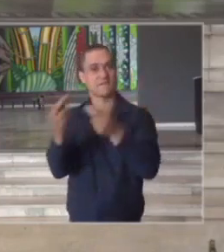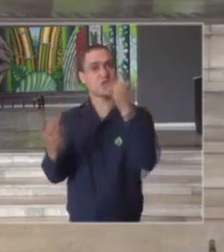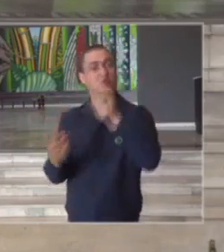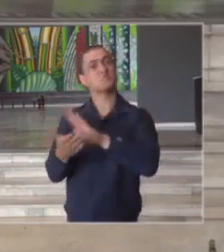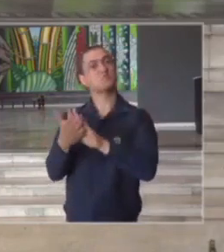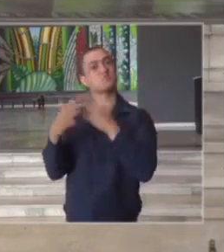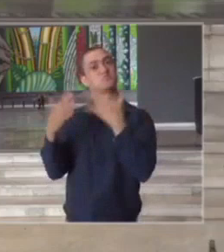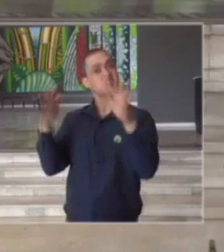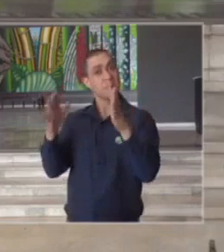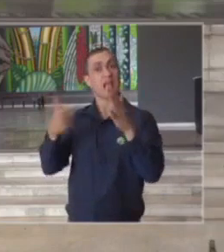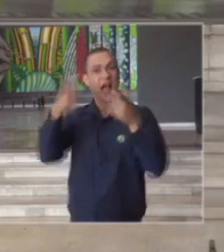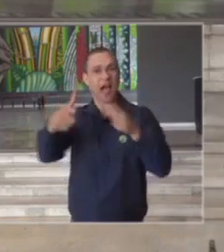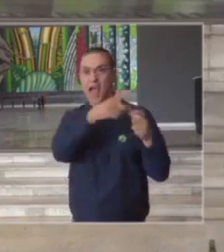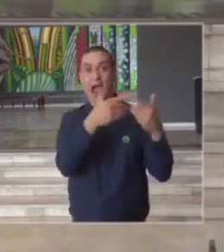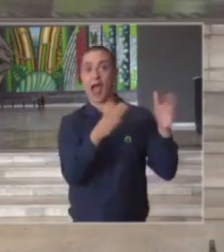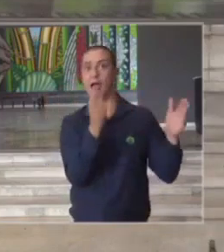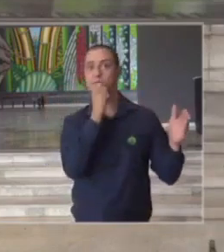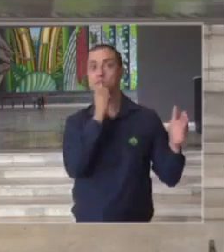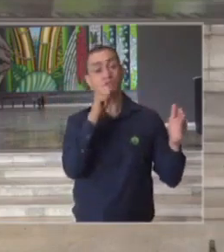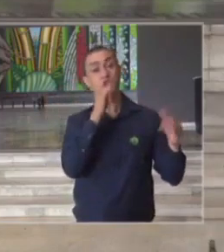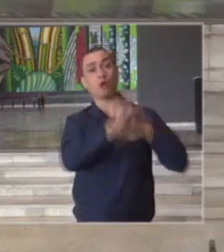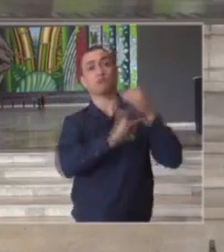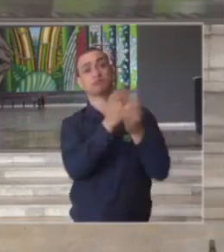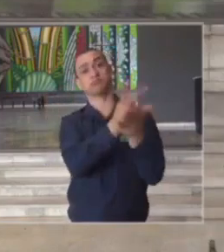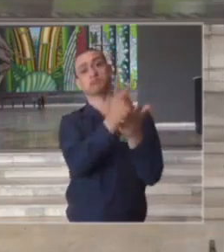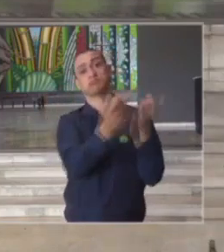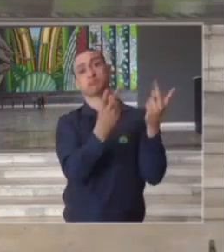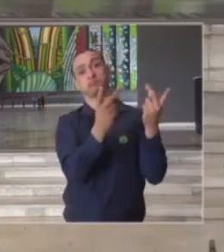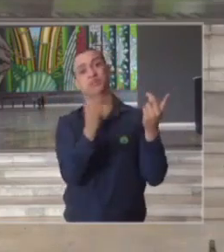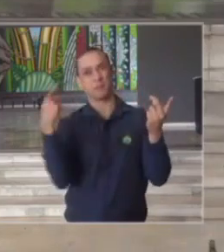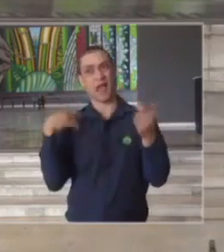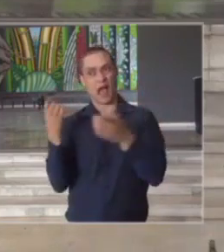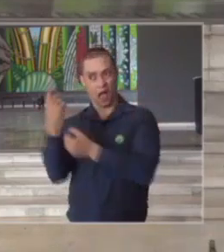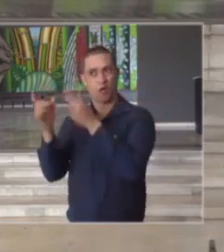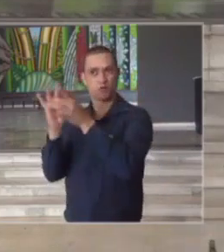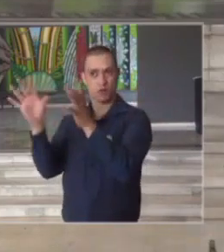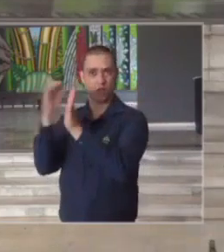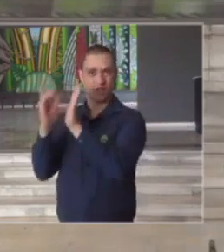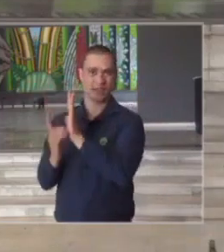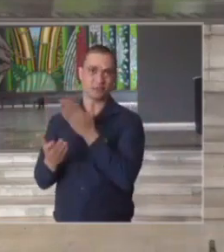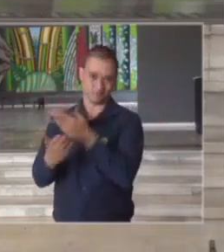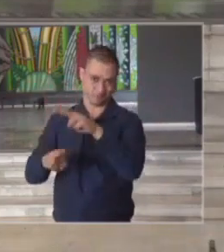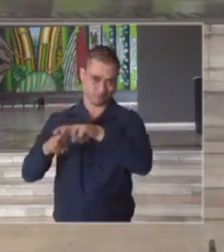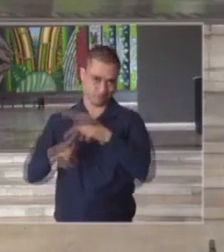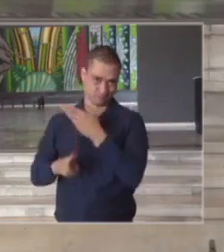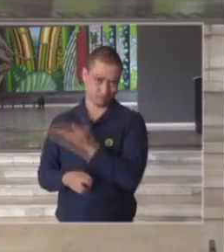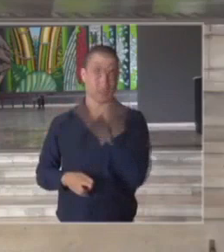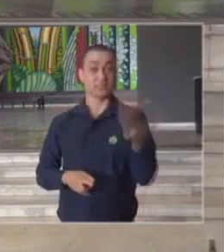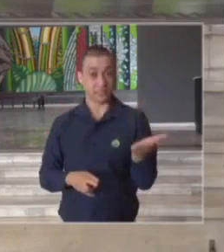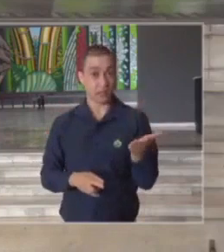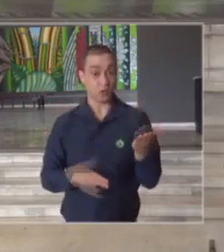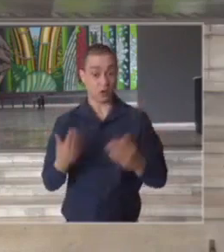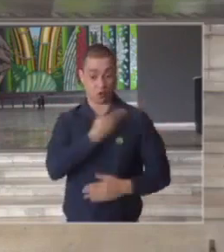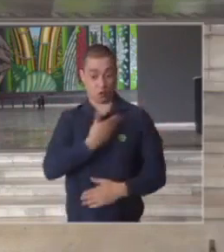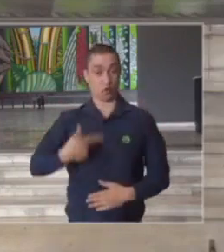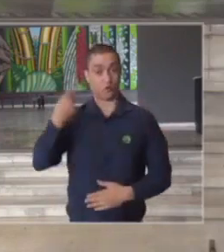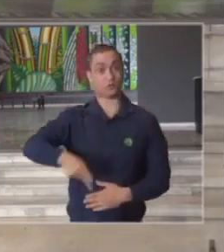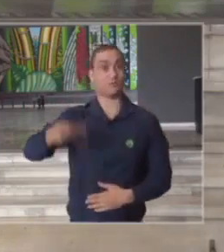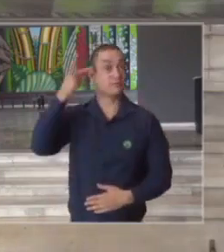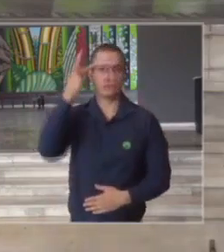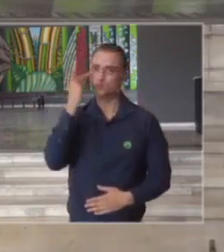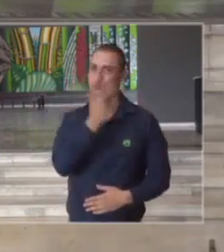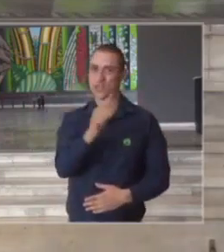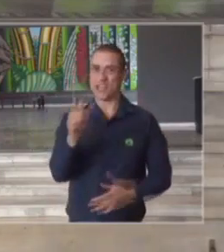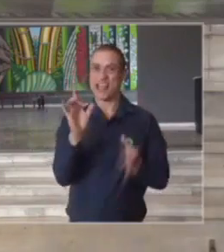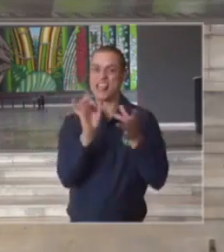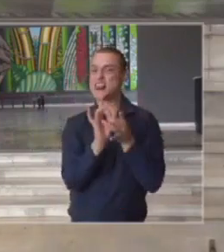nas áreas que não estão abertas com a permissão do decreto portanto por parte do governo de São Paulo não haverá